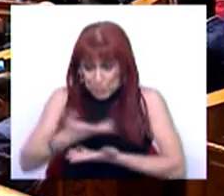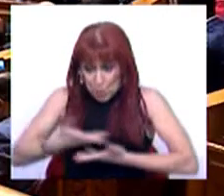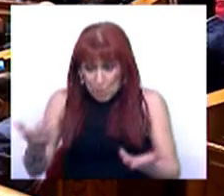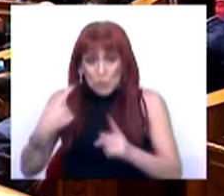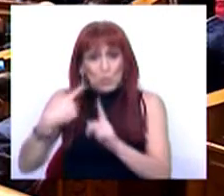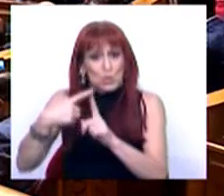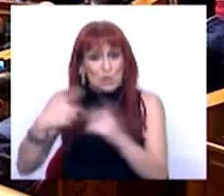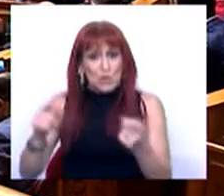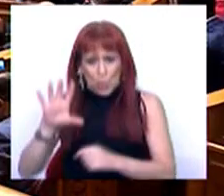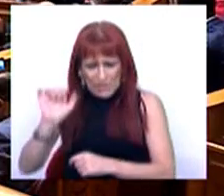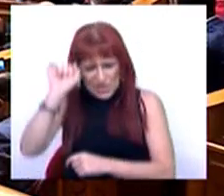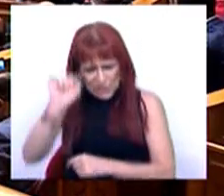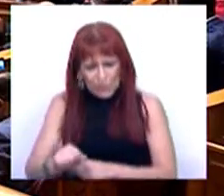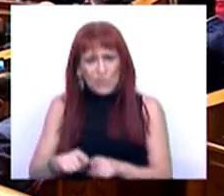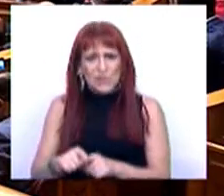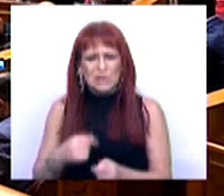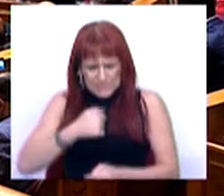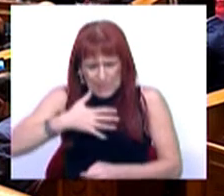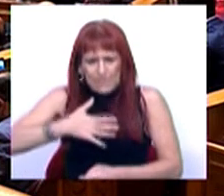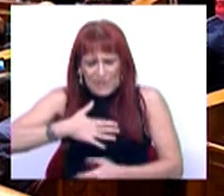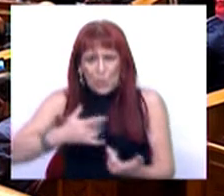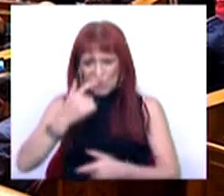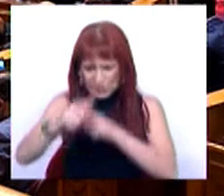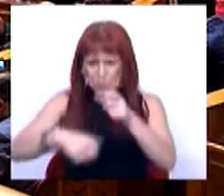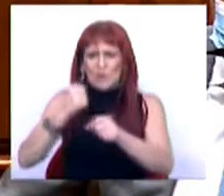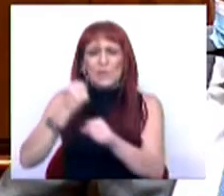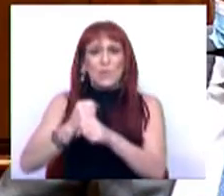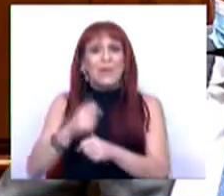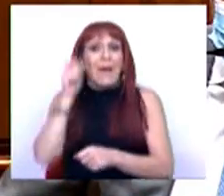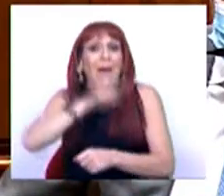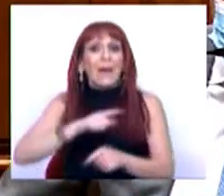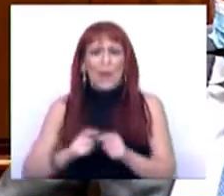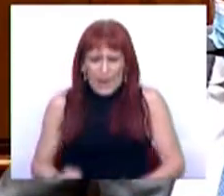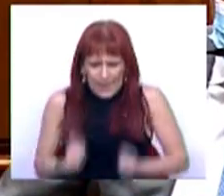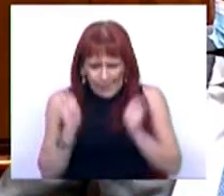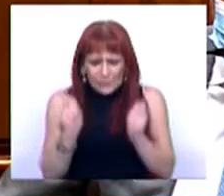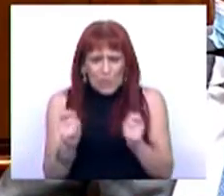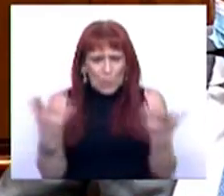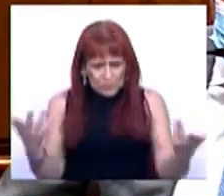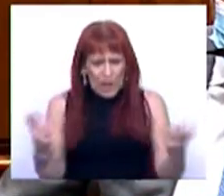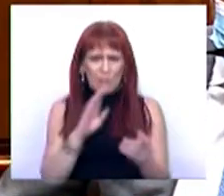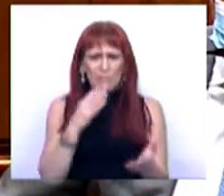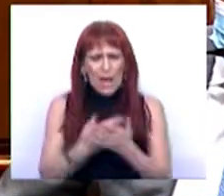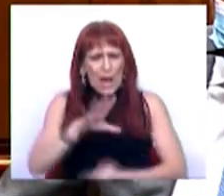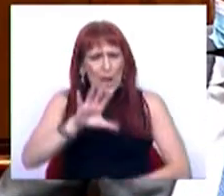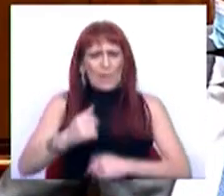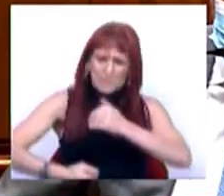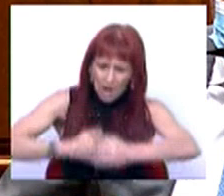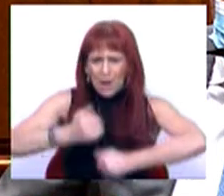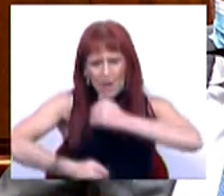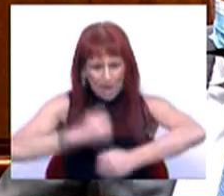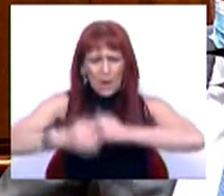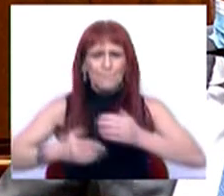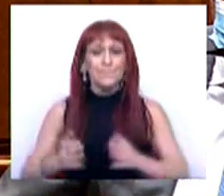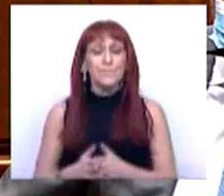é o sucesso do país, das empresas, dos trabalhadores, de quem investiu e está a colocar o país a avançar.